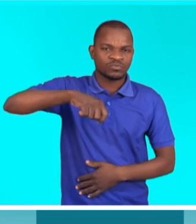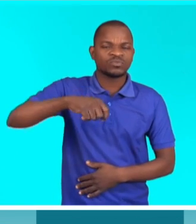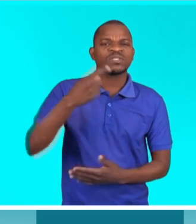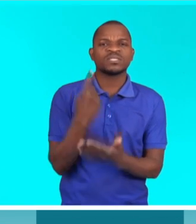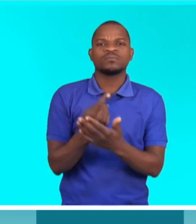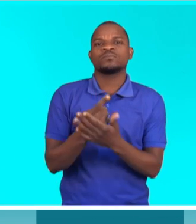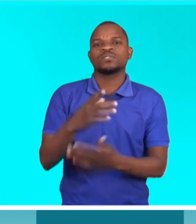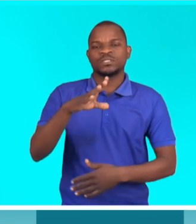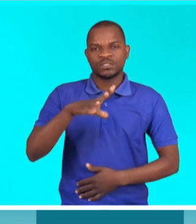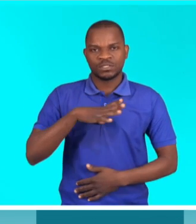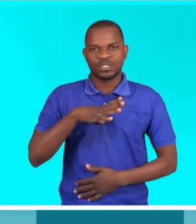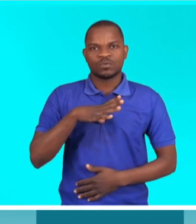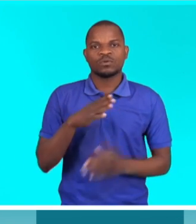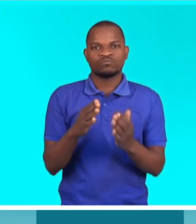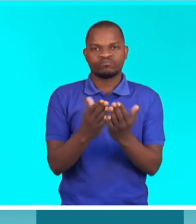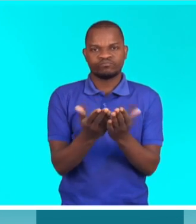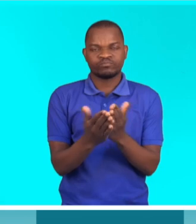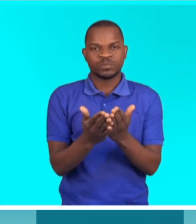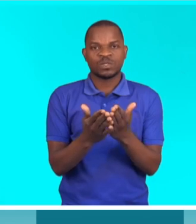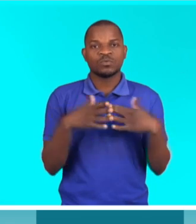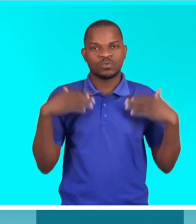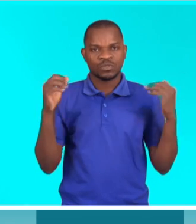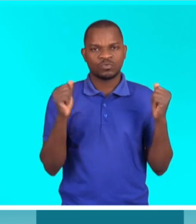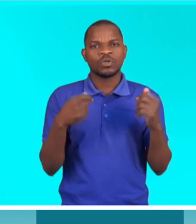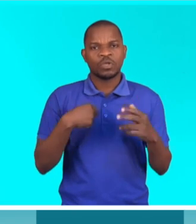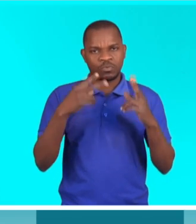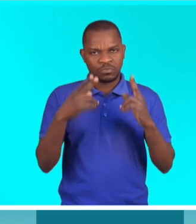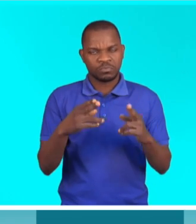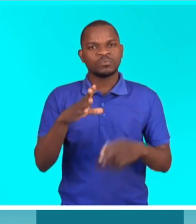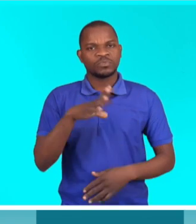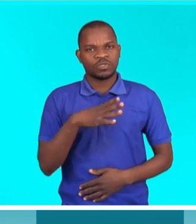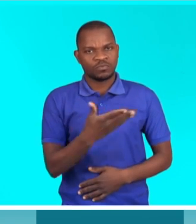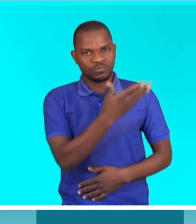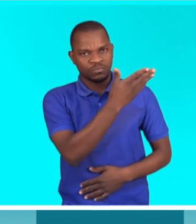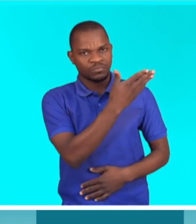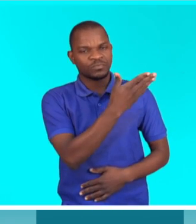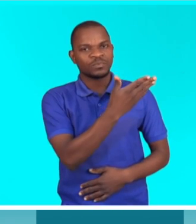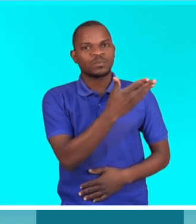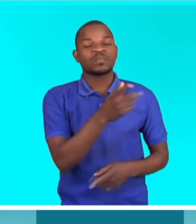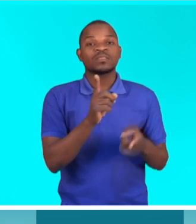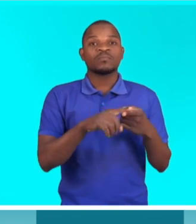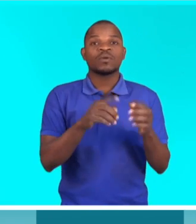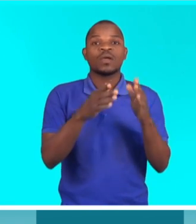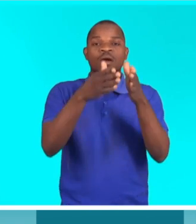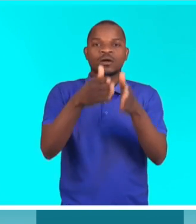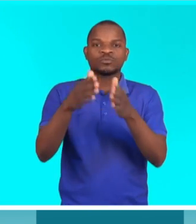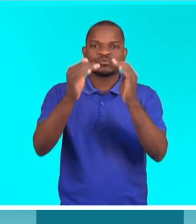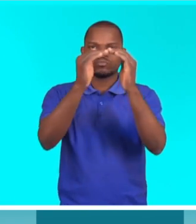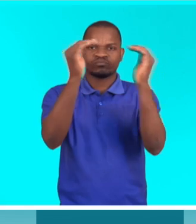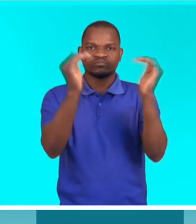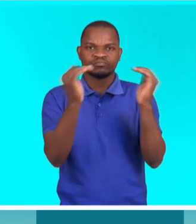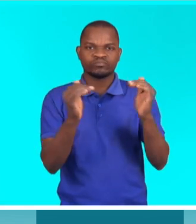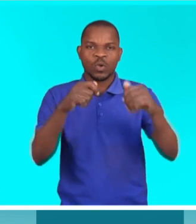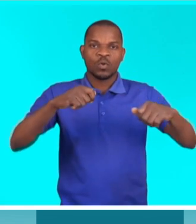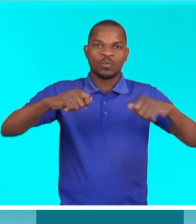de saúde. Até a Orlanda Nutricionista estou aqui, os administrativos estão aqui,